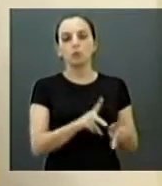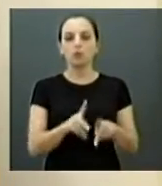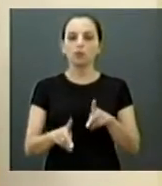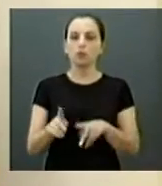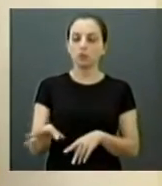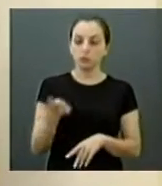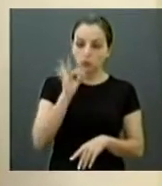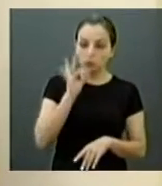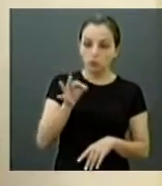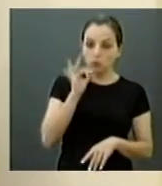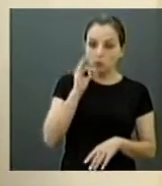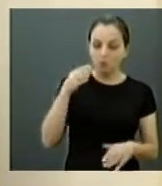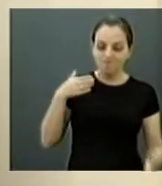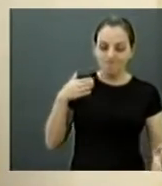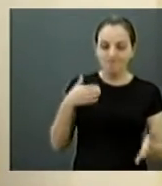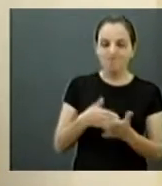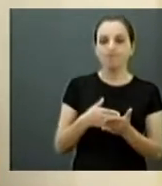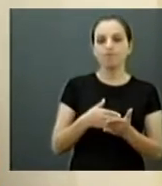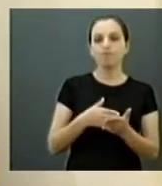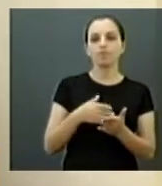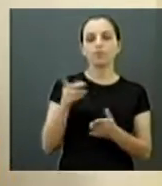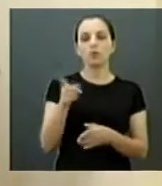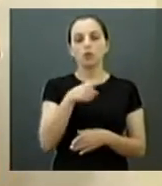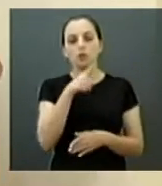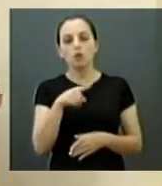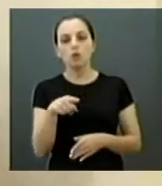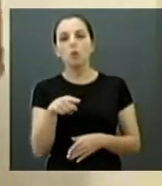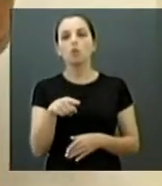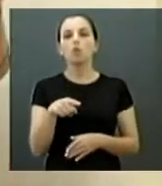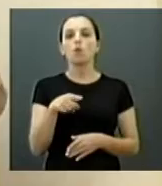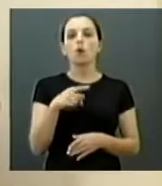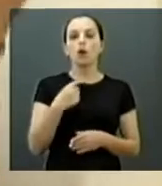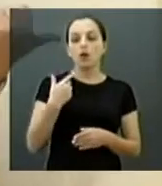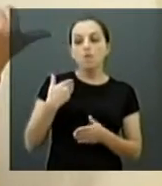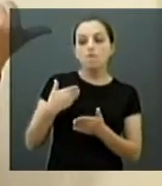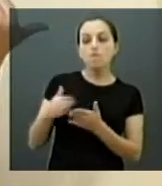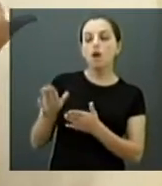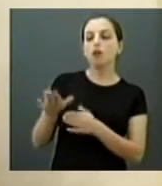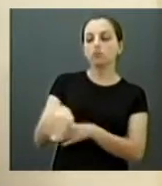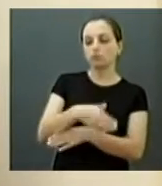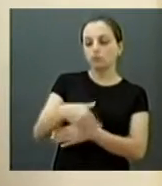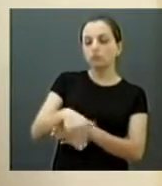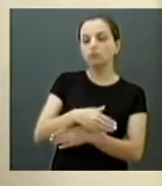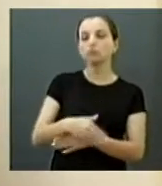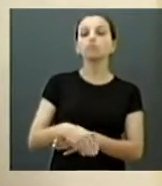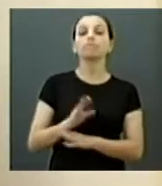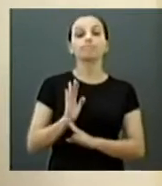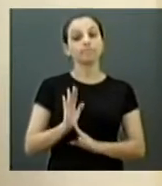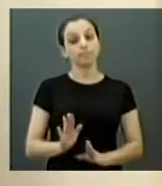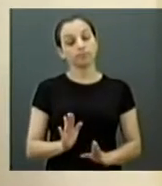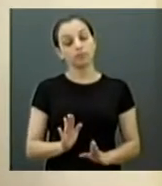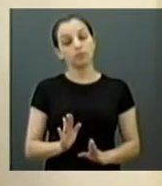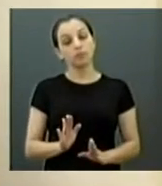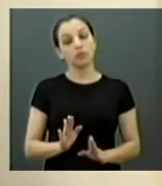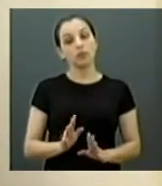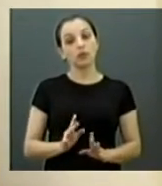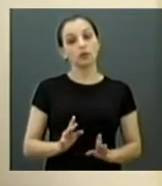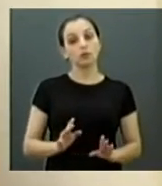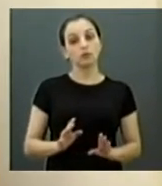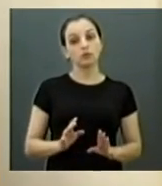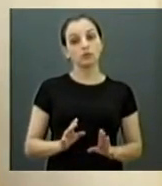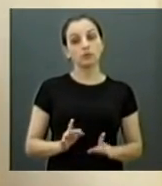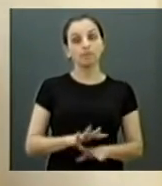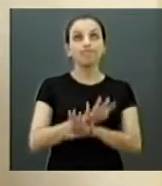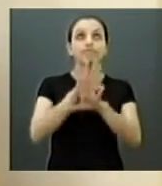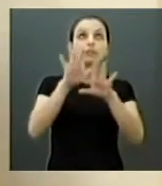química, que interrompe o tratamento, tem recaída e vai para a rua e isso afeta quem está ali. Ainda que nesse cenário bastante